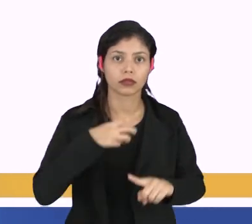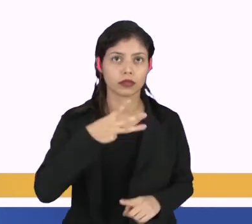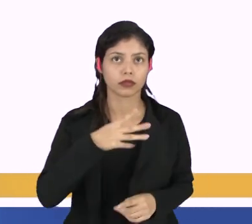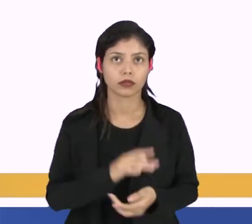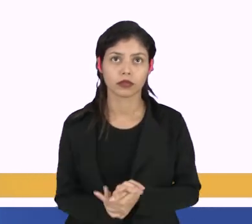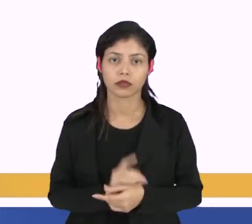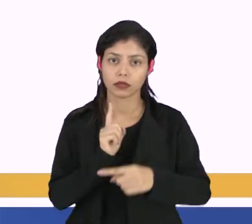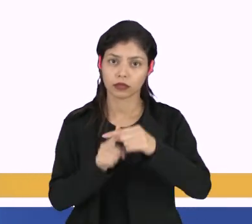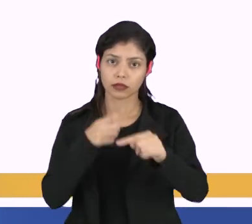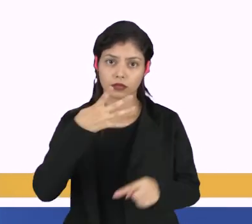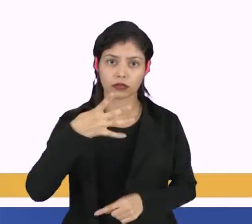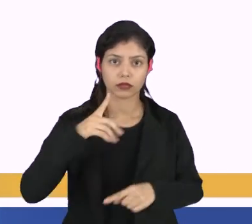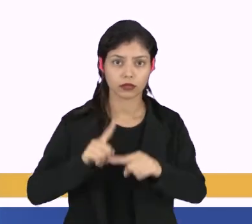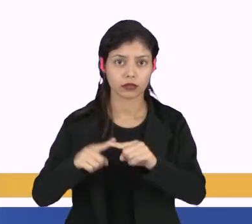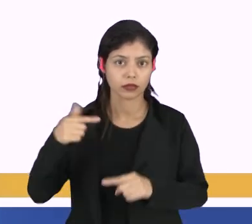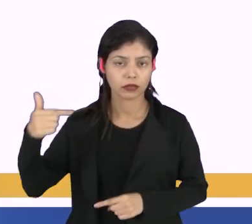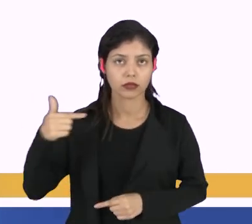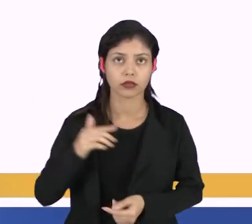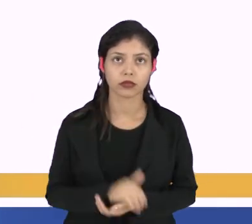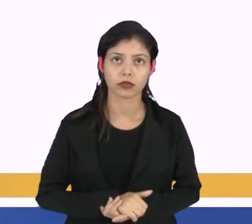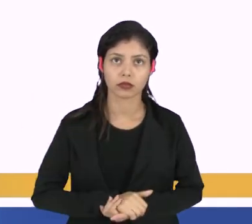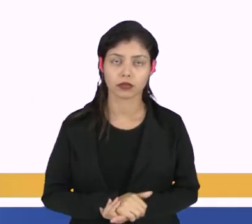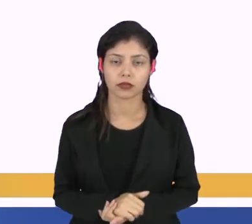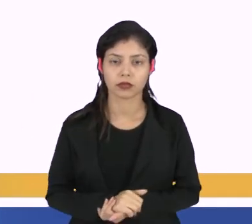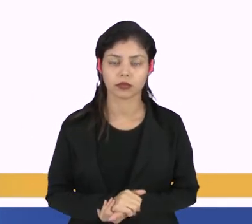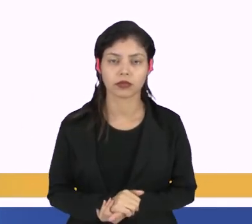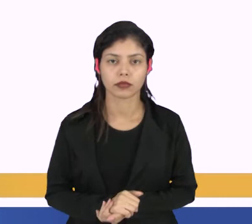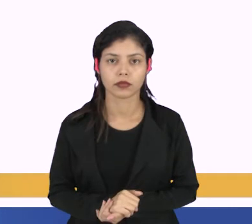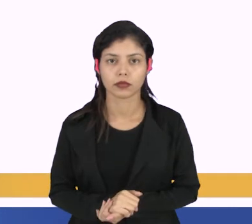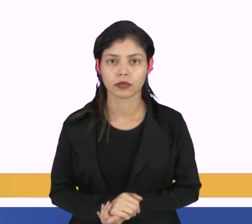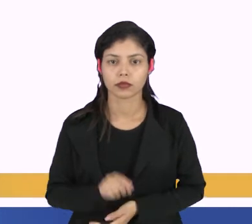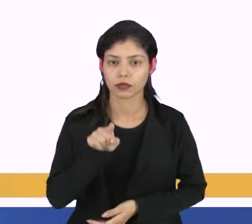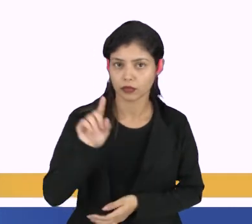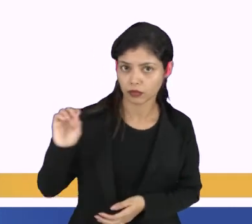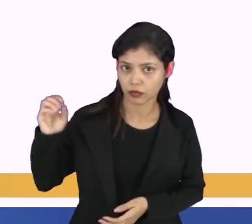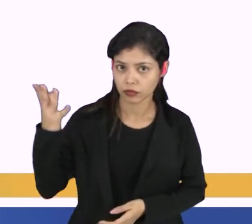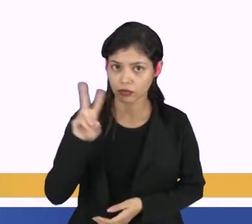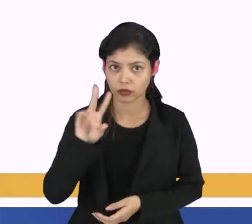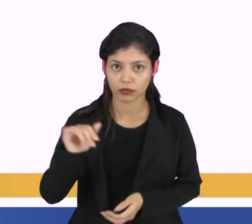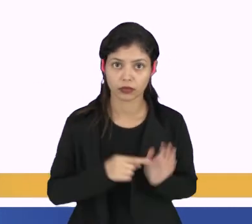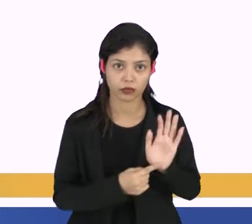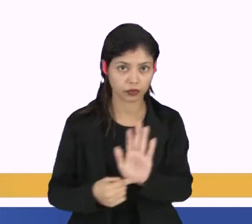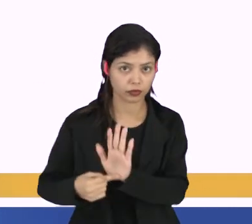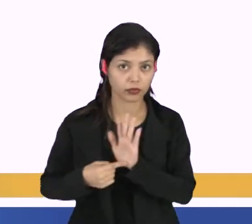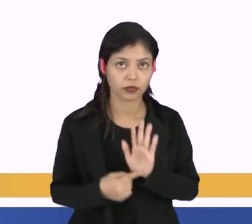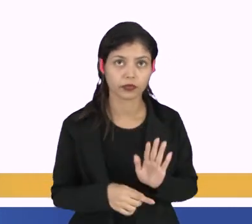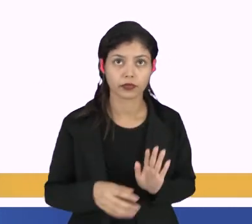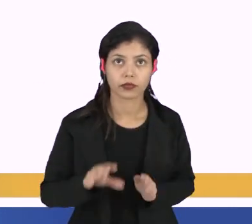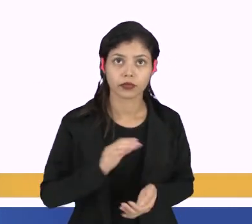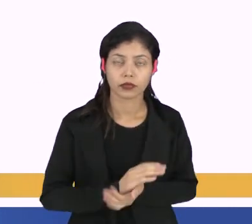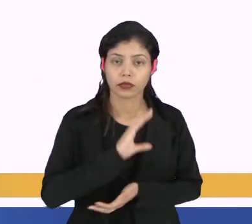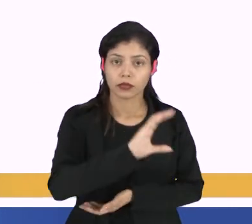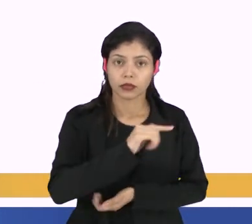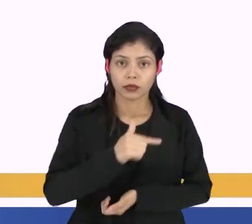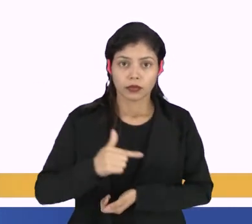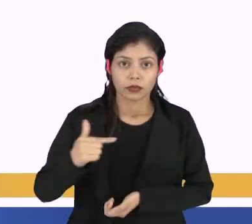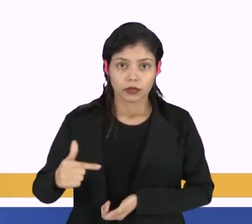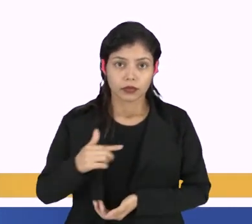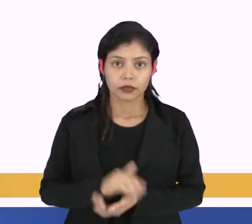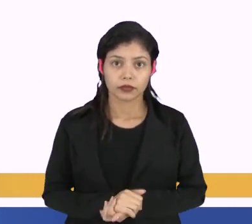3 mais 4 vezes 2. Então nesse caso, ela vai definir o C22.